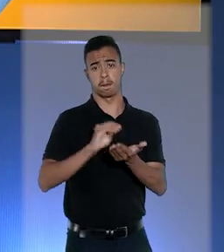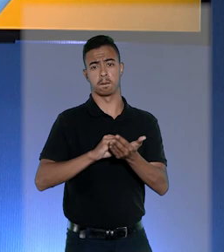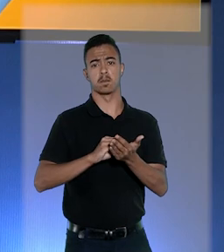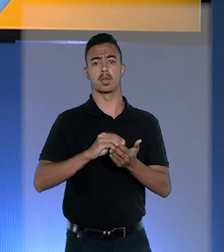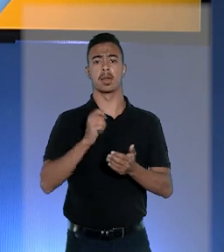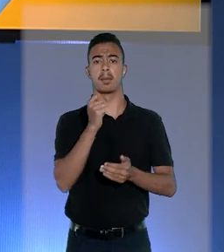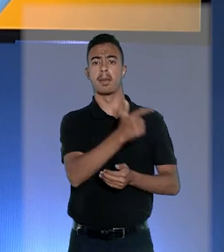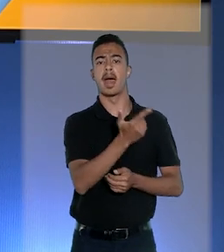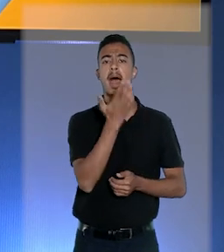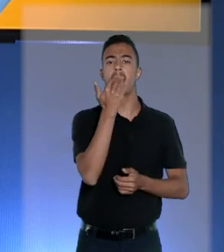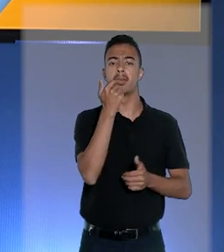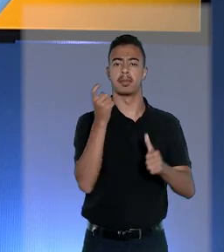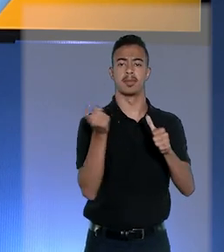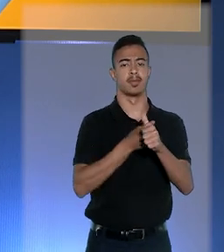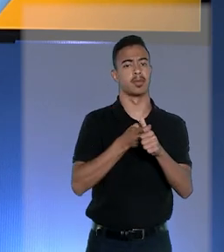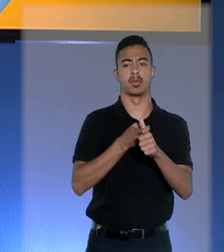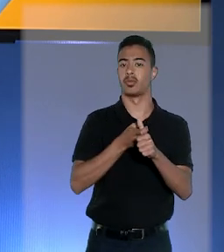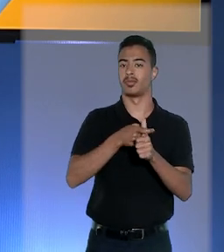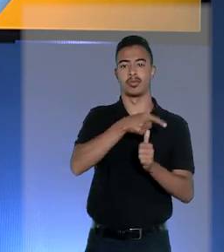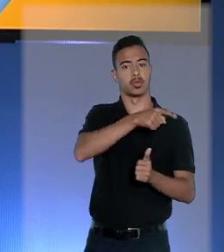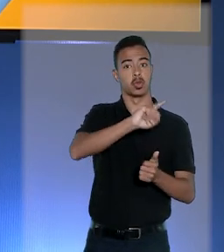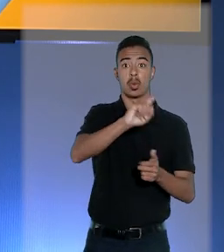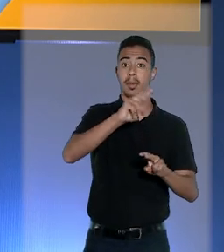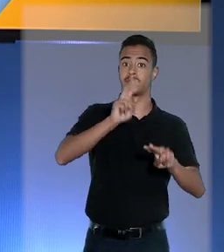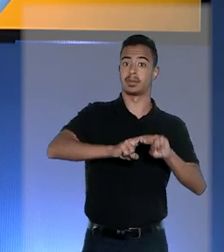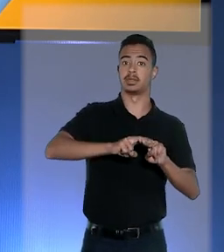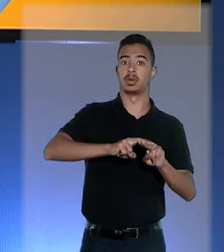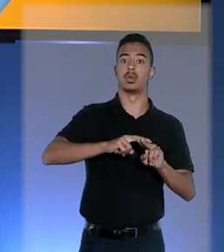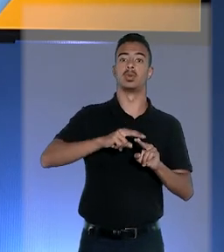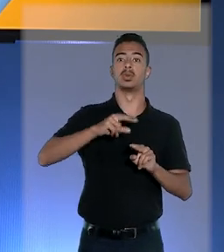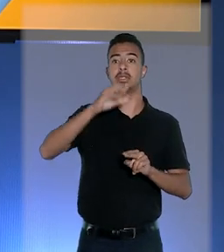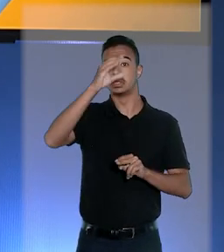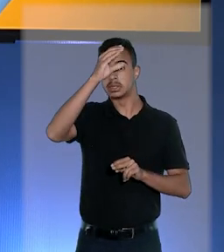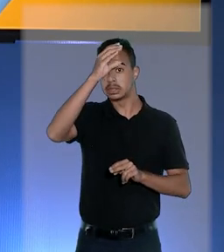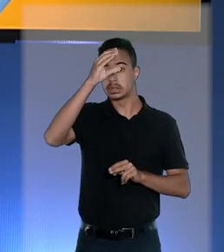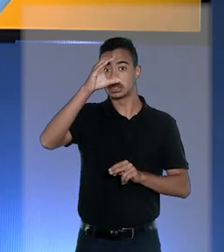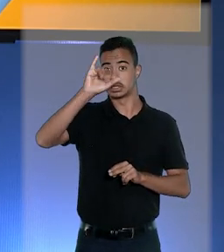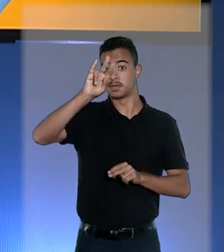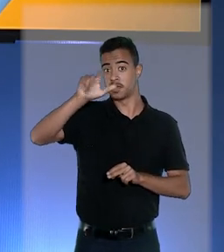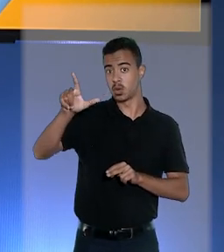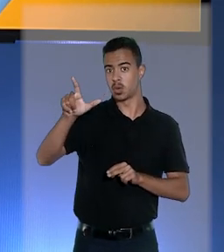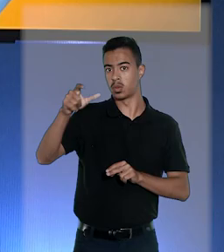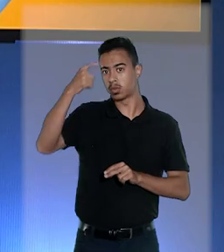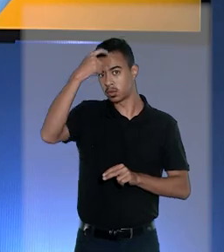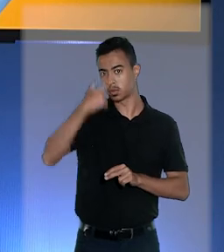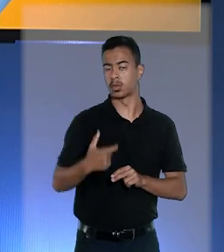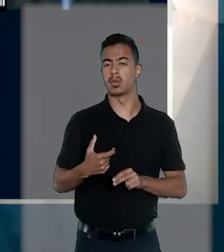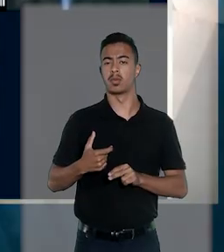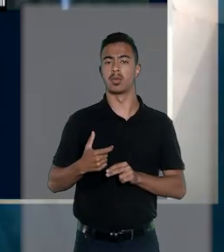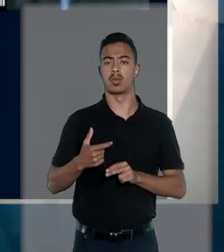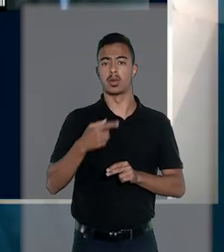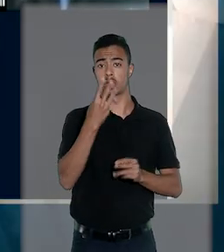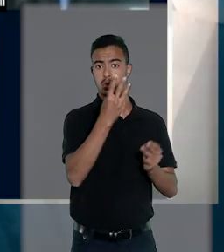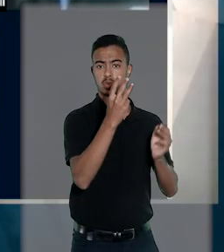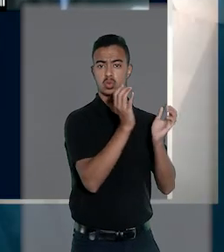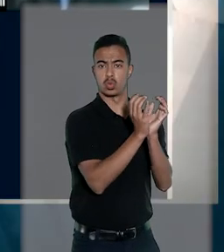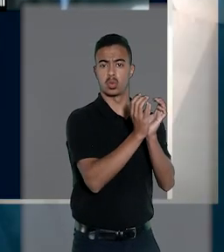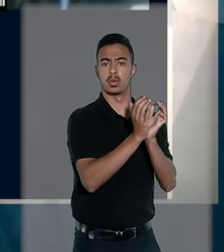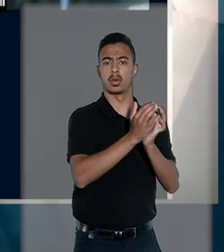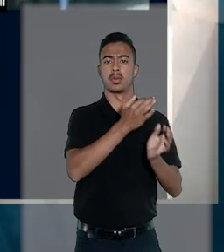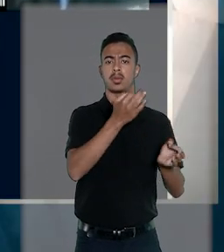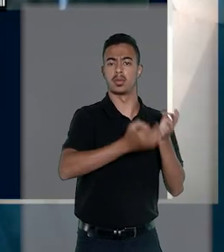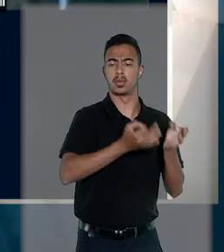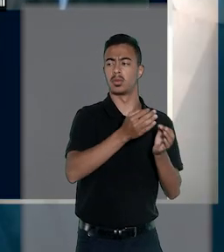pagamento de alimentos indenizatórios não gera prisão civil. O entendimento foi da terceira turma. O colegiado